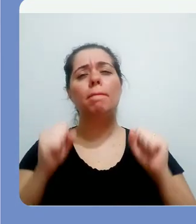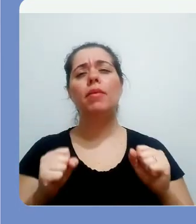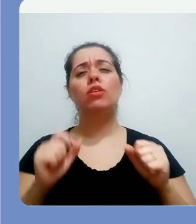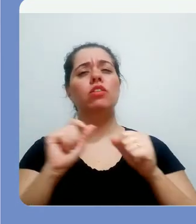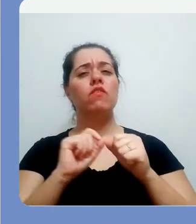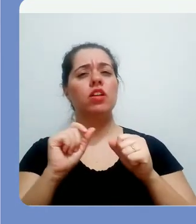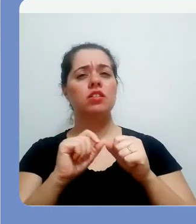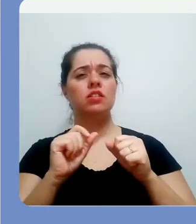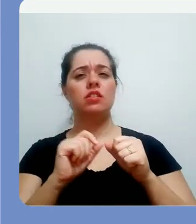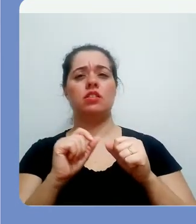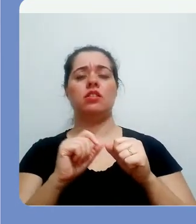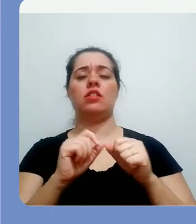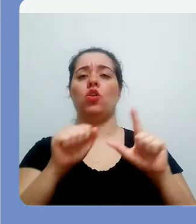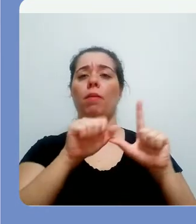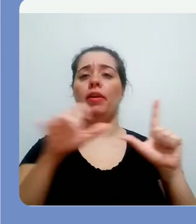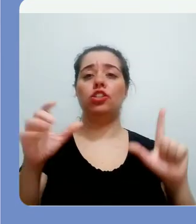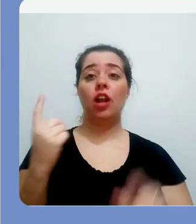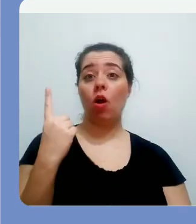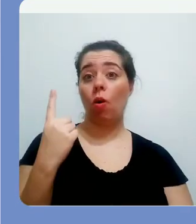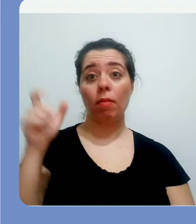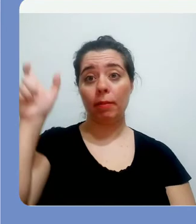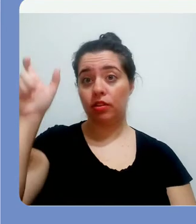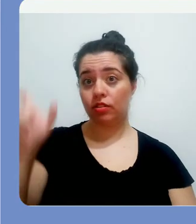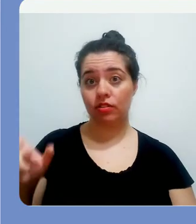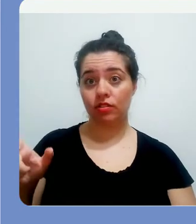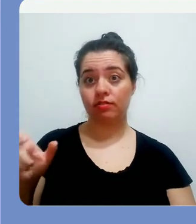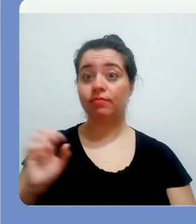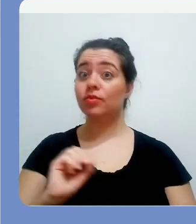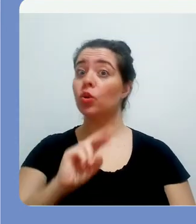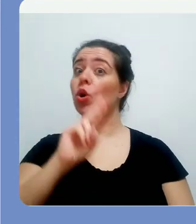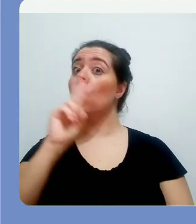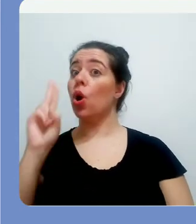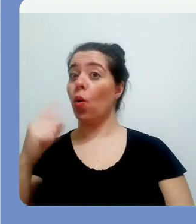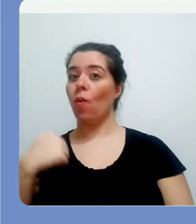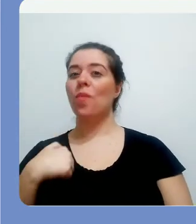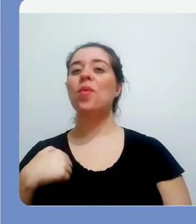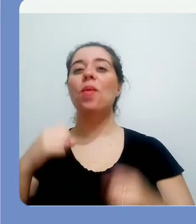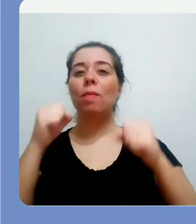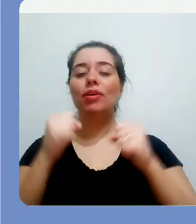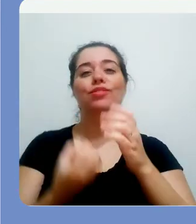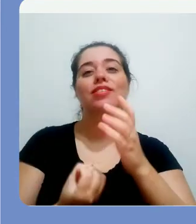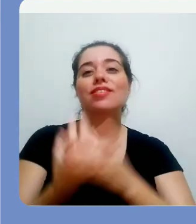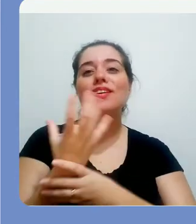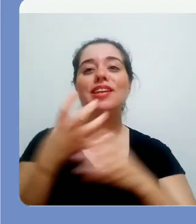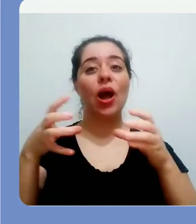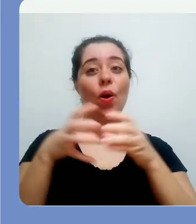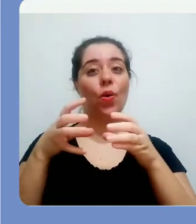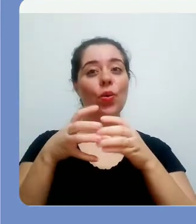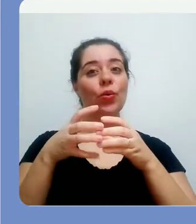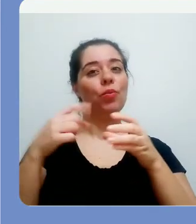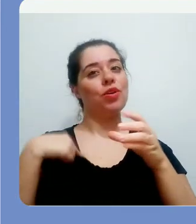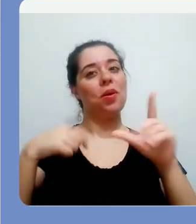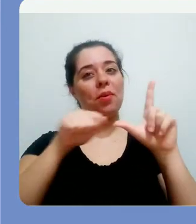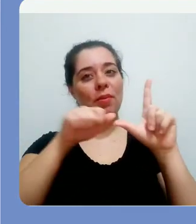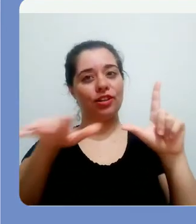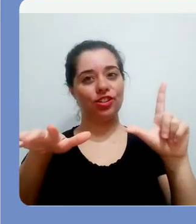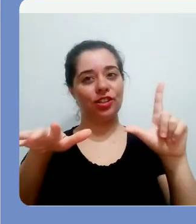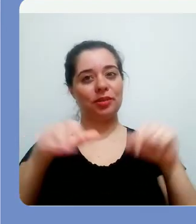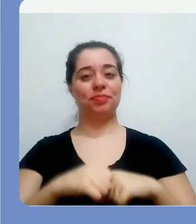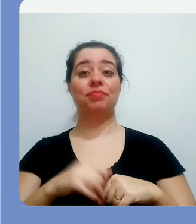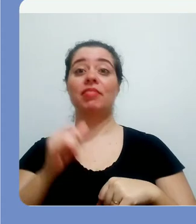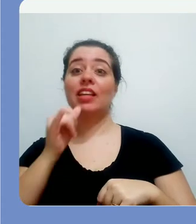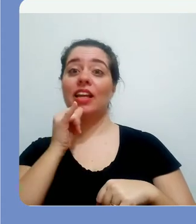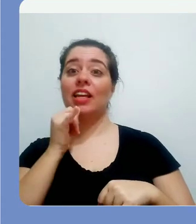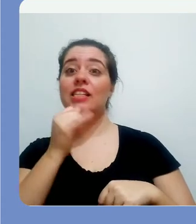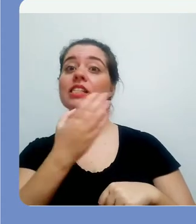optar em fazer o compartilhamento com um único usuário ou eu posso criar um grupo para fazer o compartilhamento.